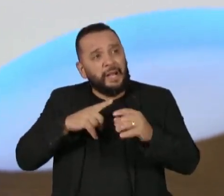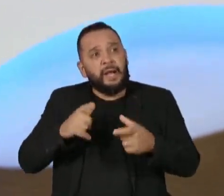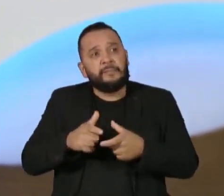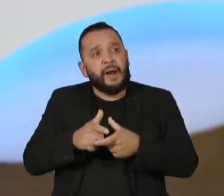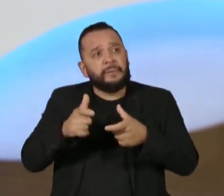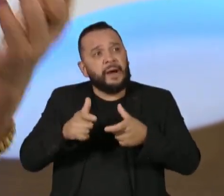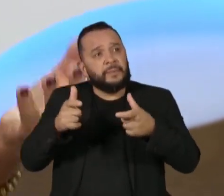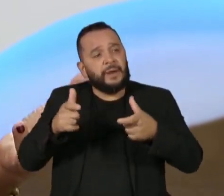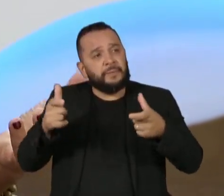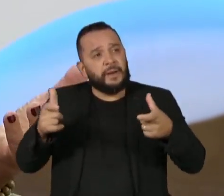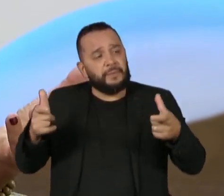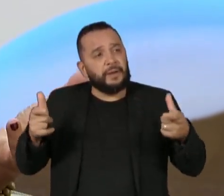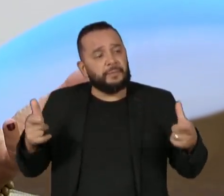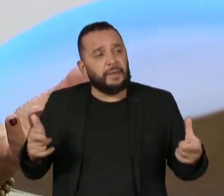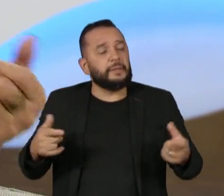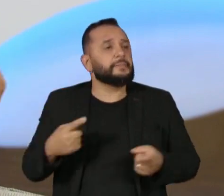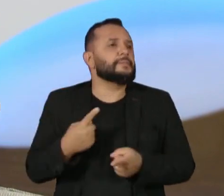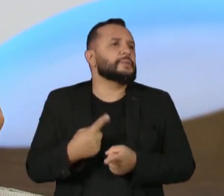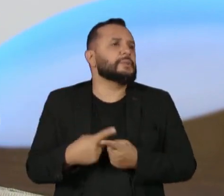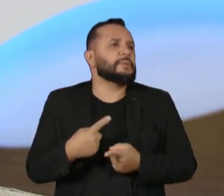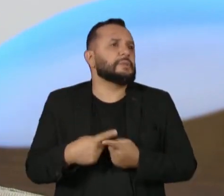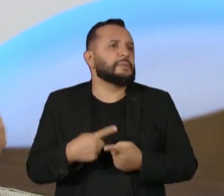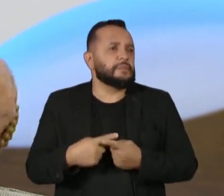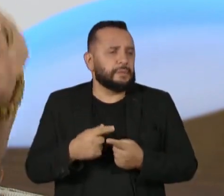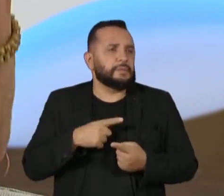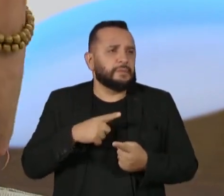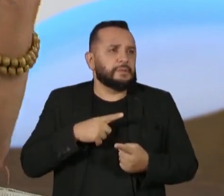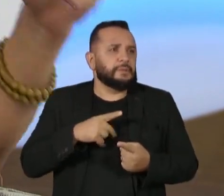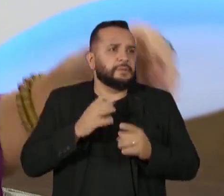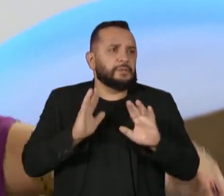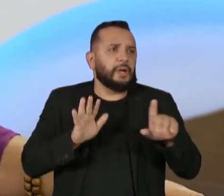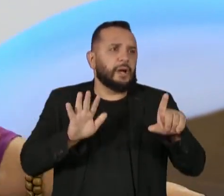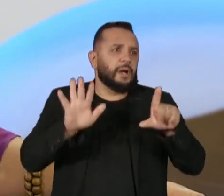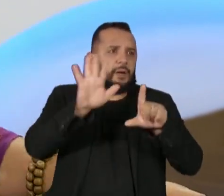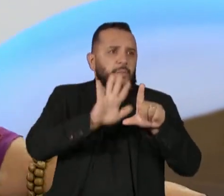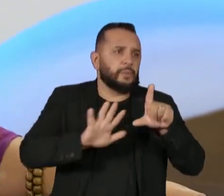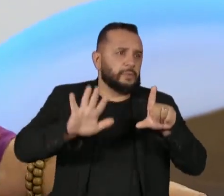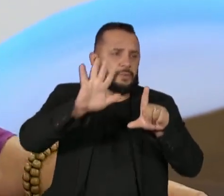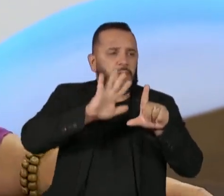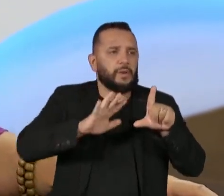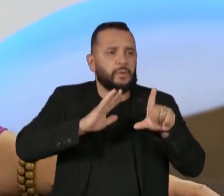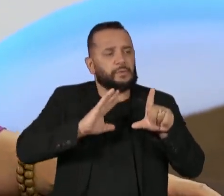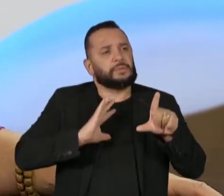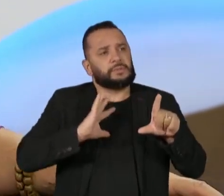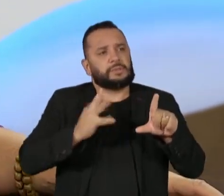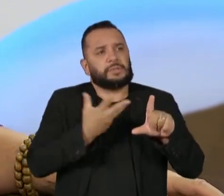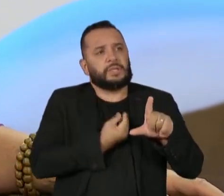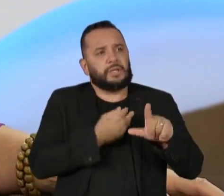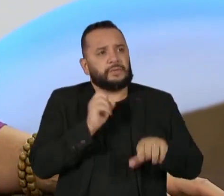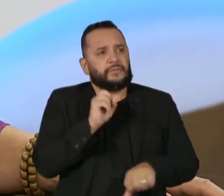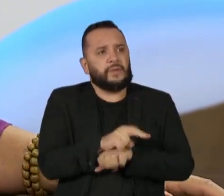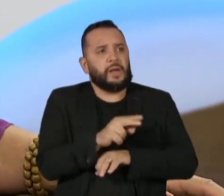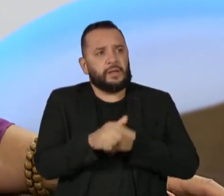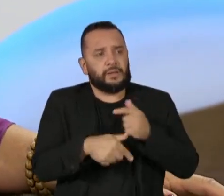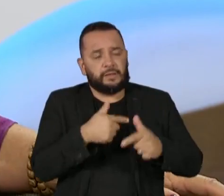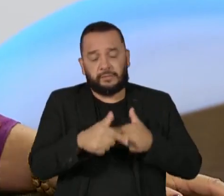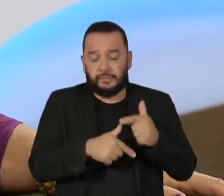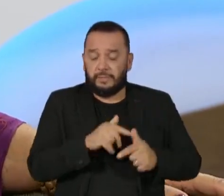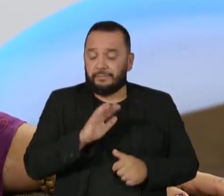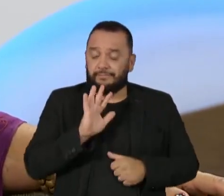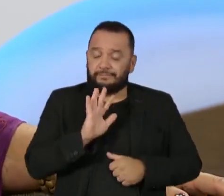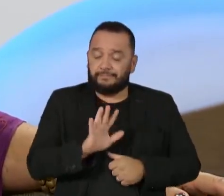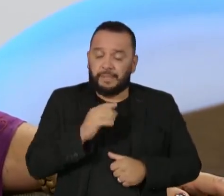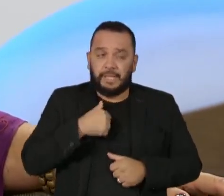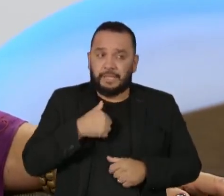dentro da dimensão do transempregos. Mas eu acho que o mercado de trabalho ainda é bem